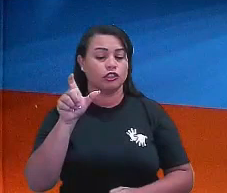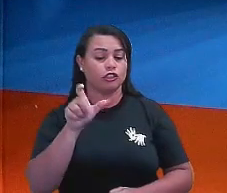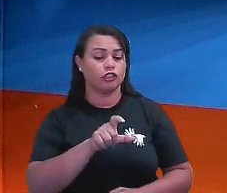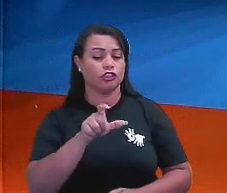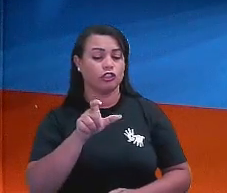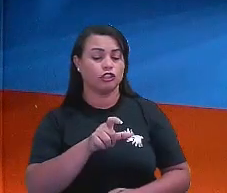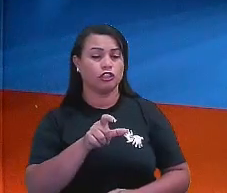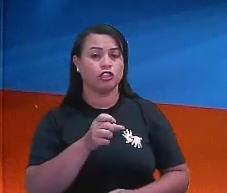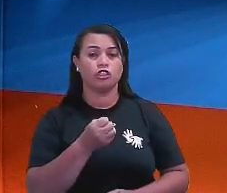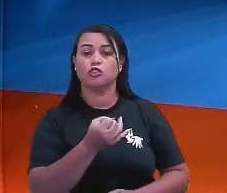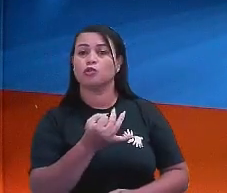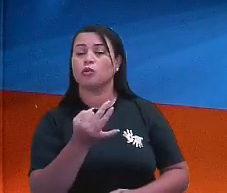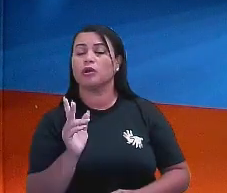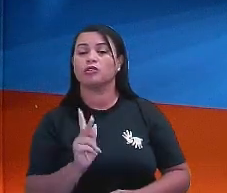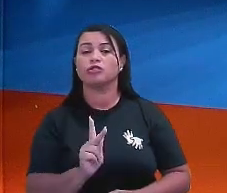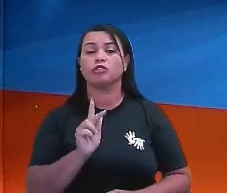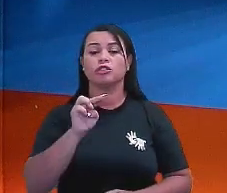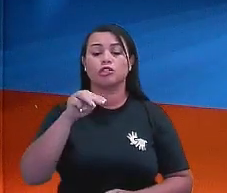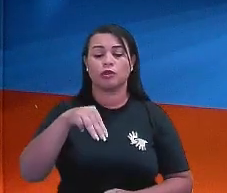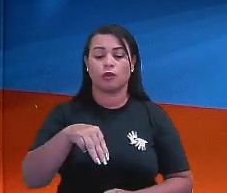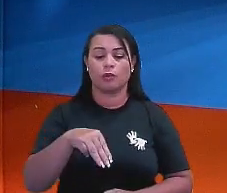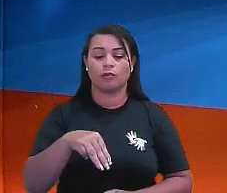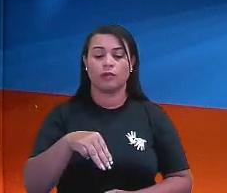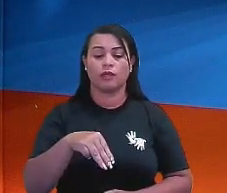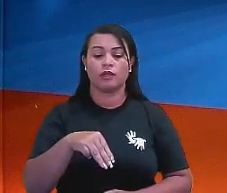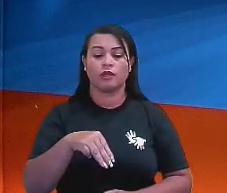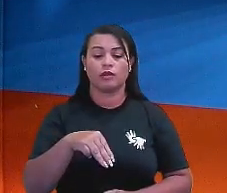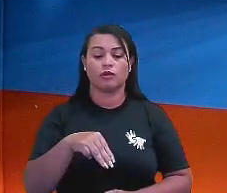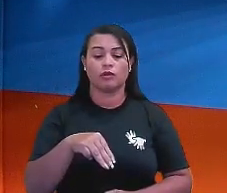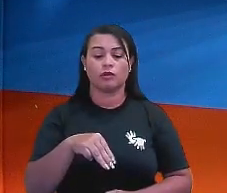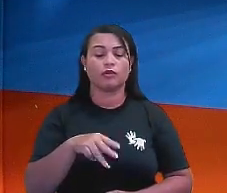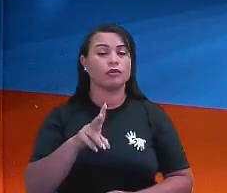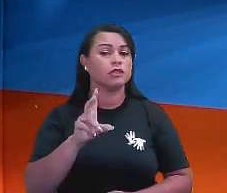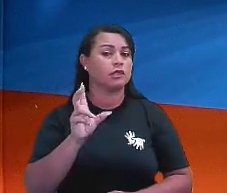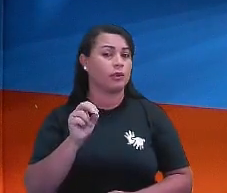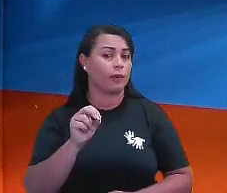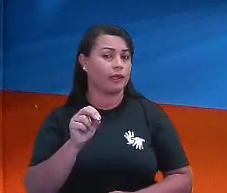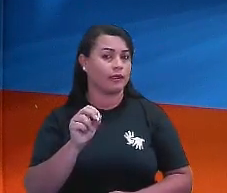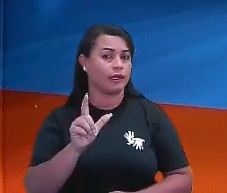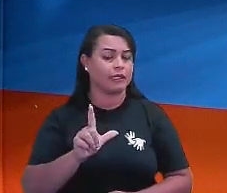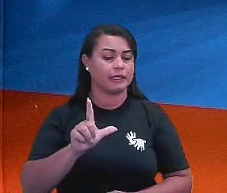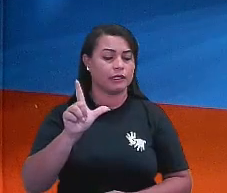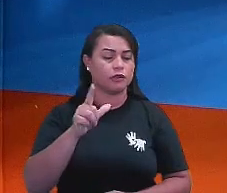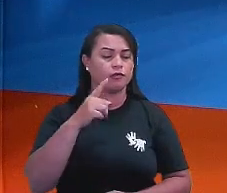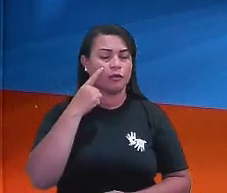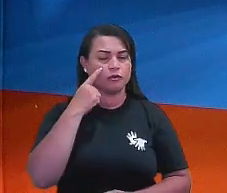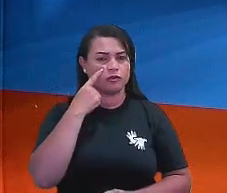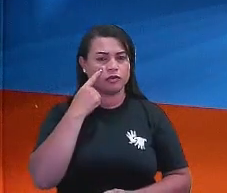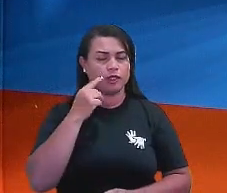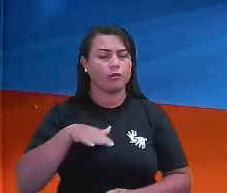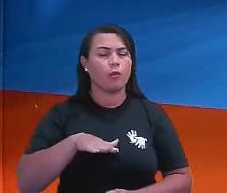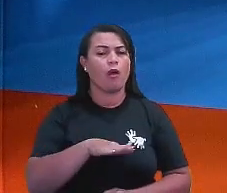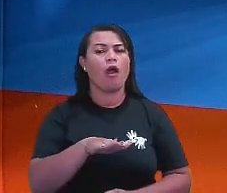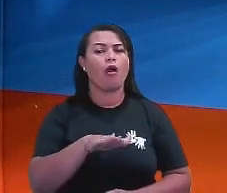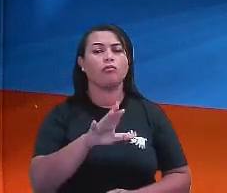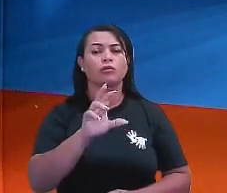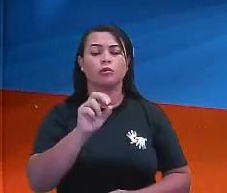quantidade de quilômetros que o veículo faz com 50 litros. Então, temos que